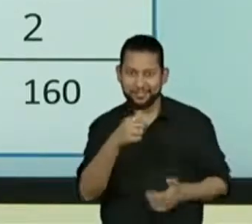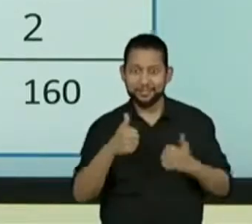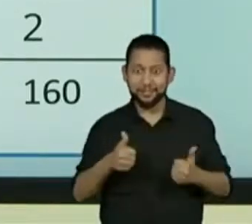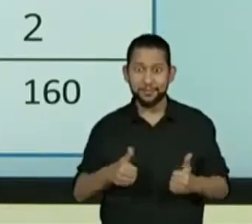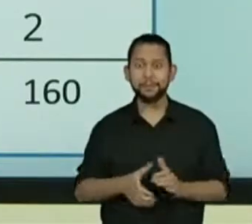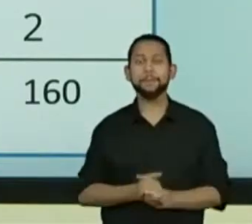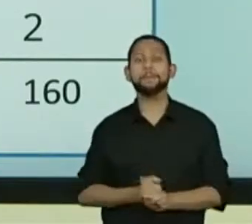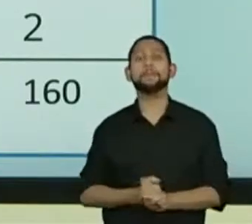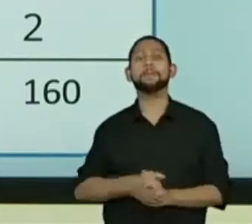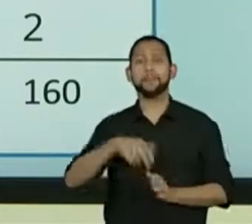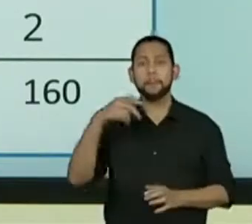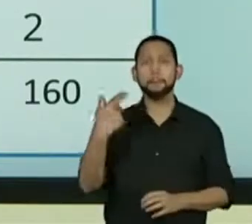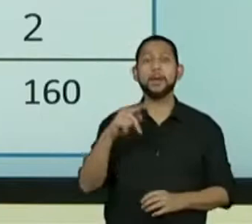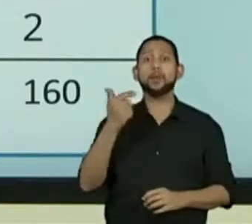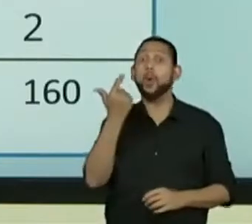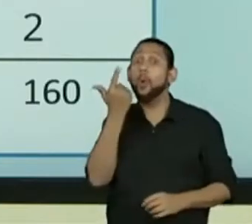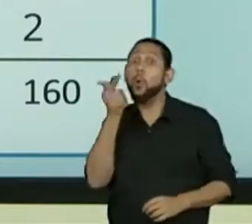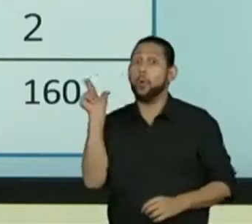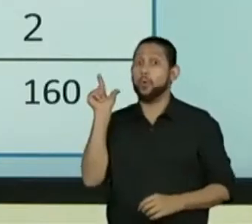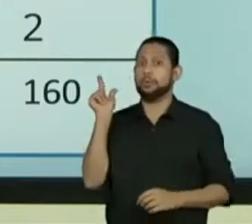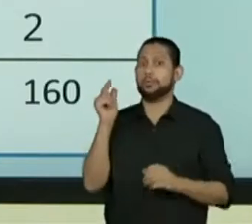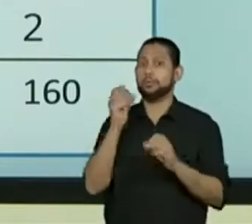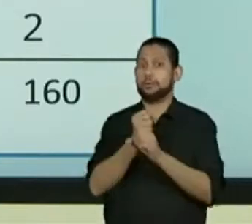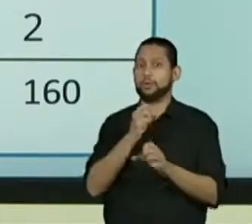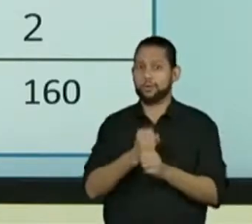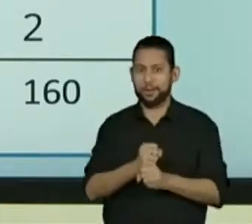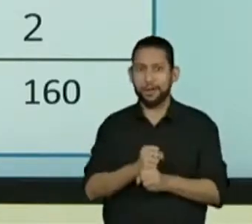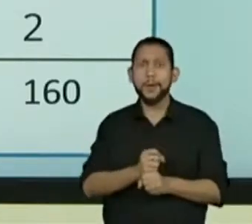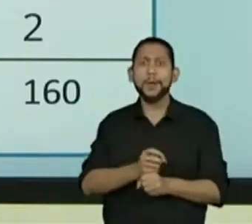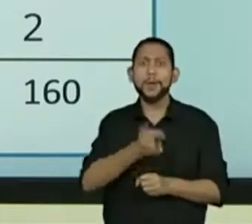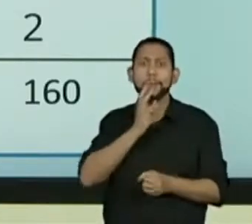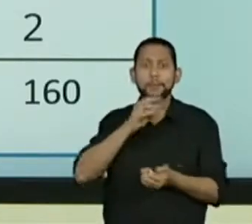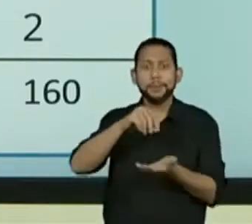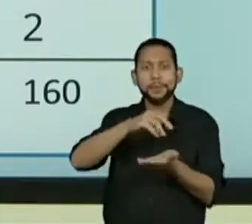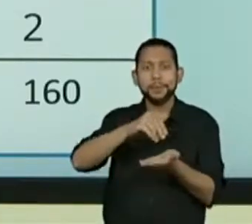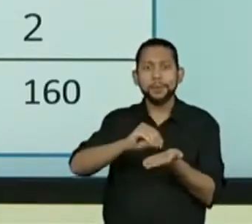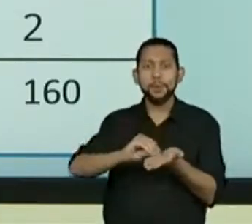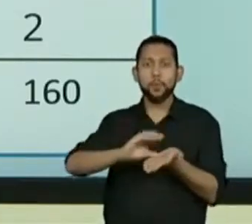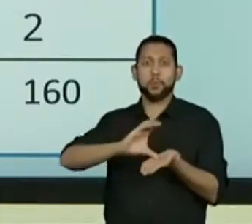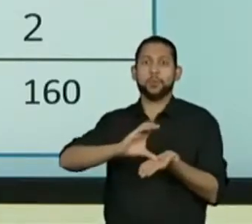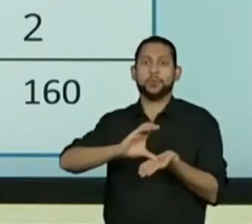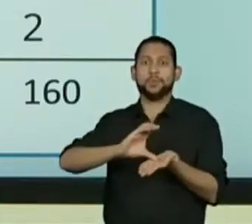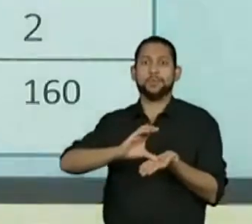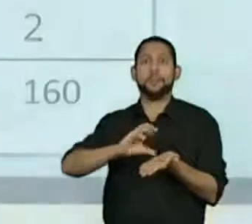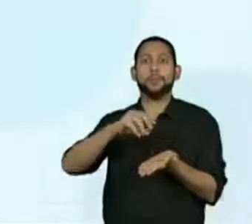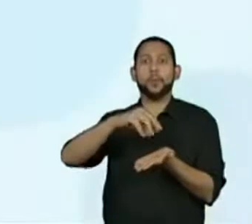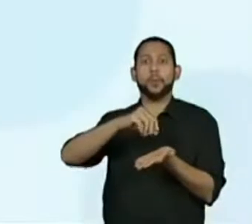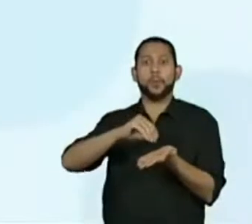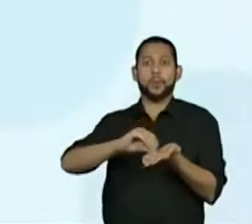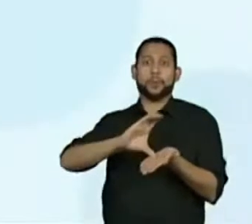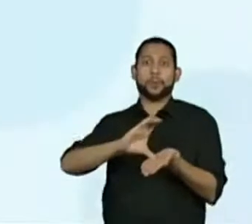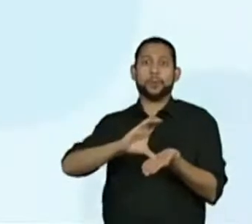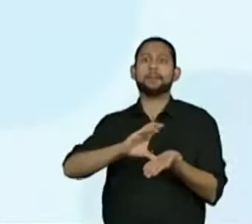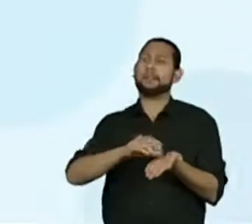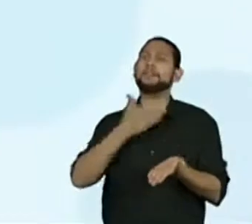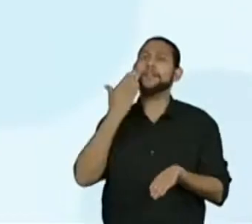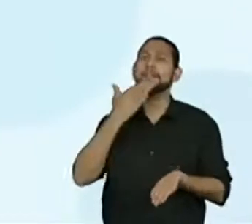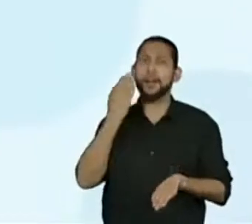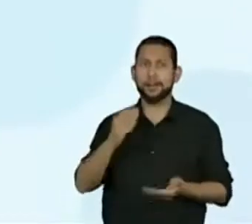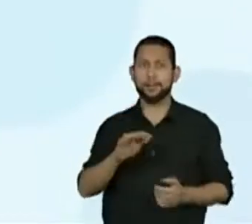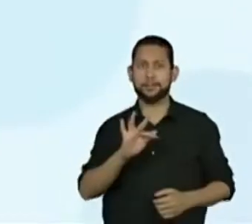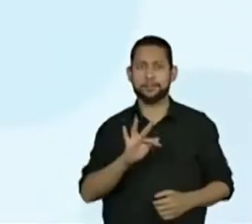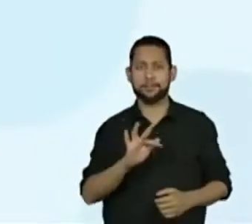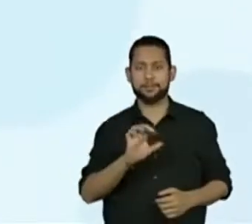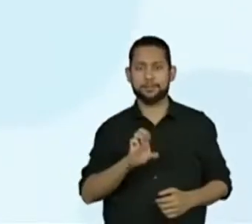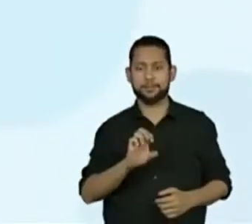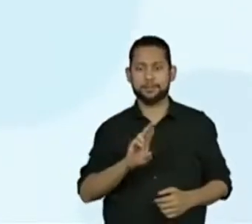Muito bem, vamos calcular agora a quantidade de fermento. E essa vai ser bem fácil, que vocês já